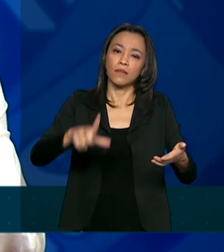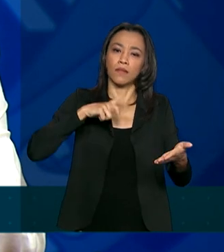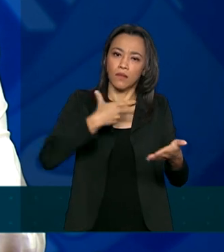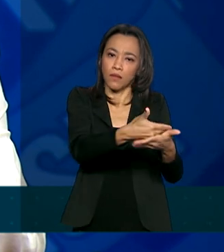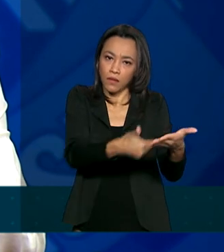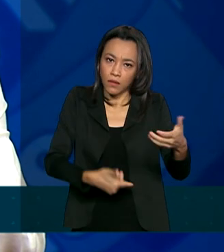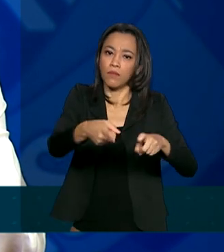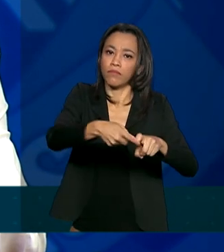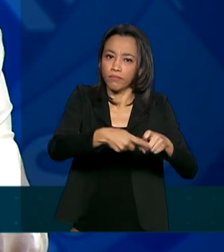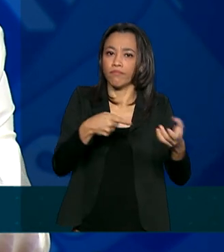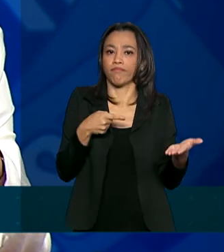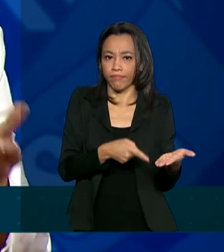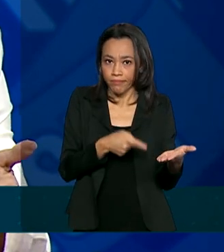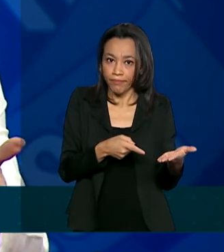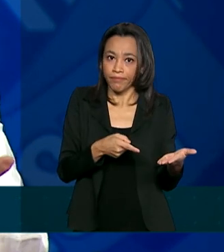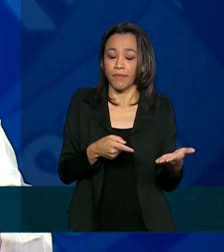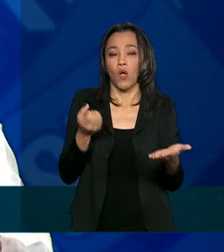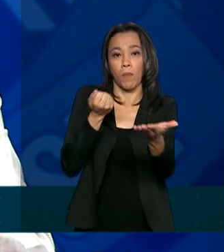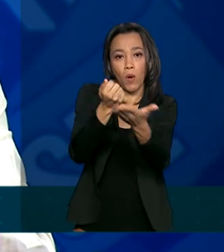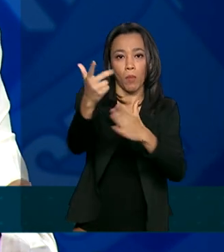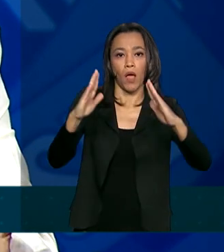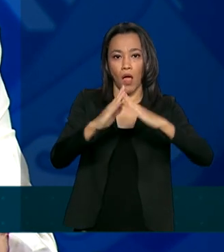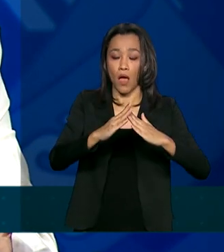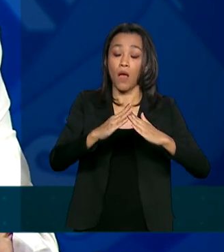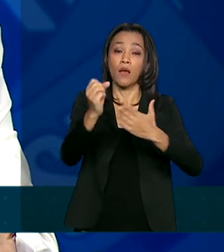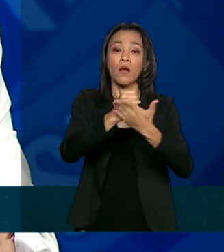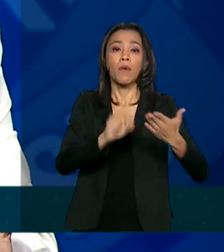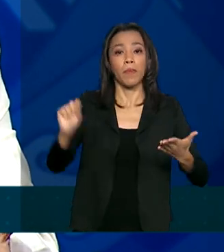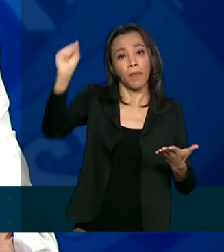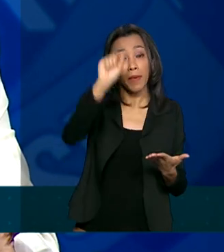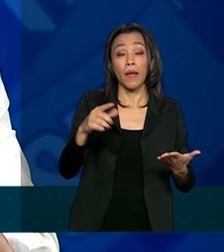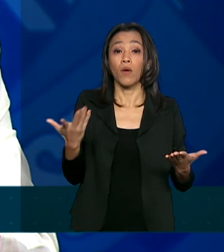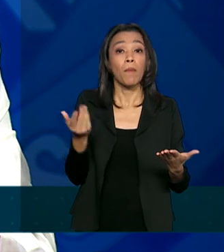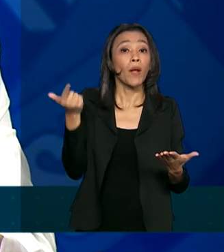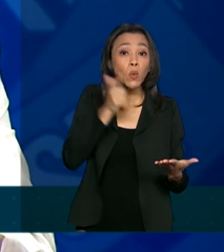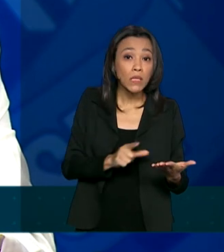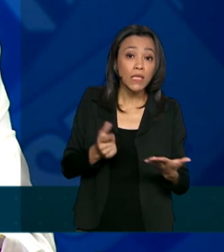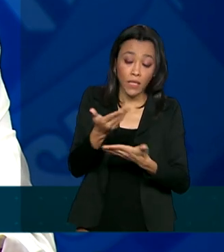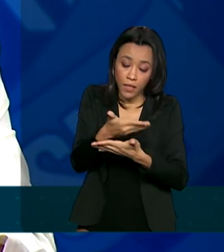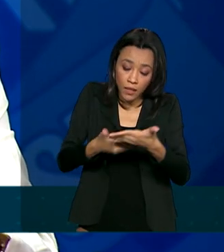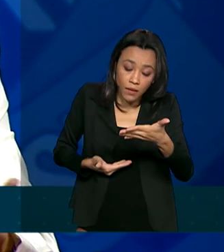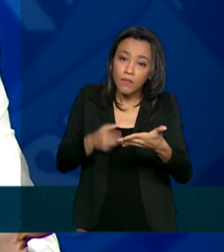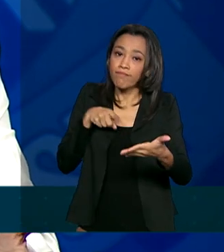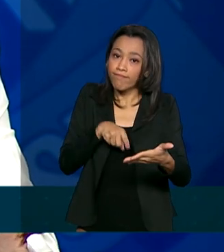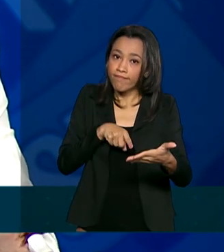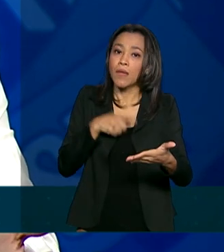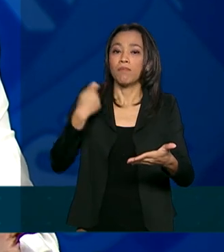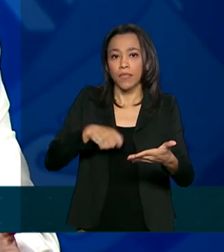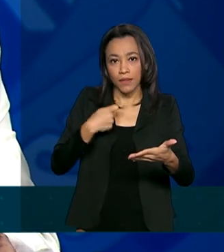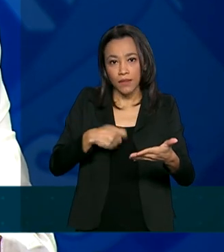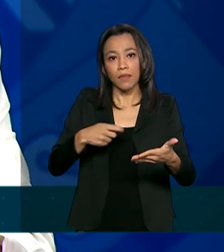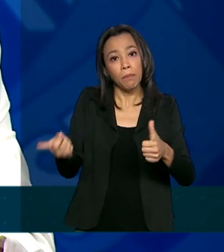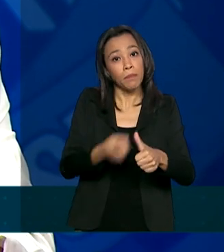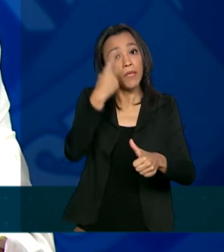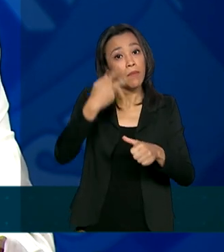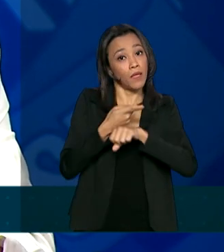medicamentos sem a receita e nós esperamos que para adquirir a receita todos os pacientes tenham passado